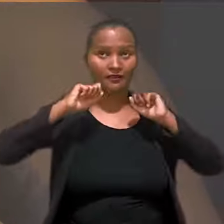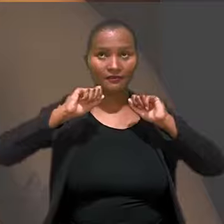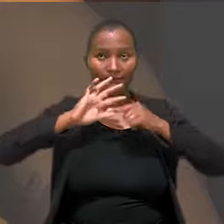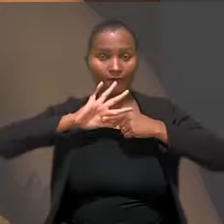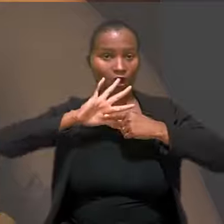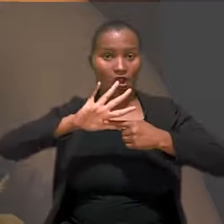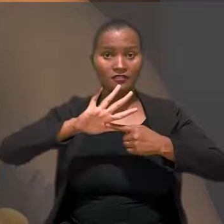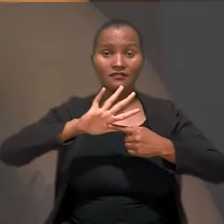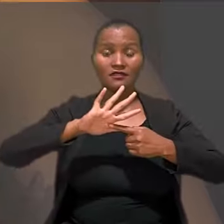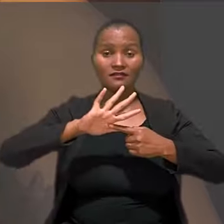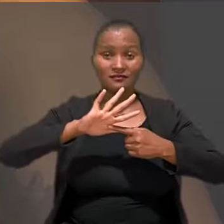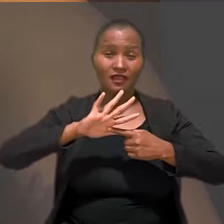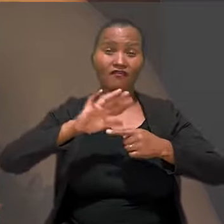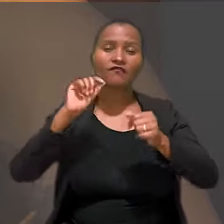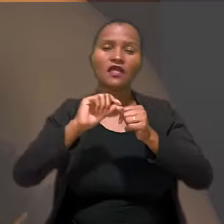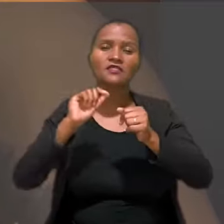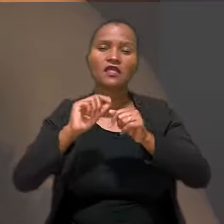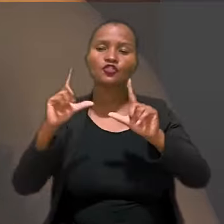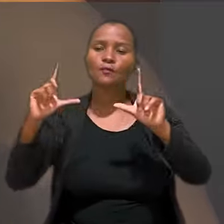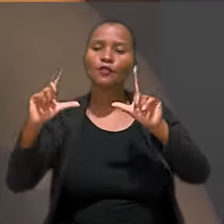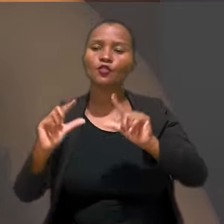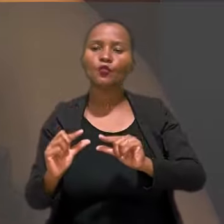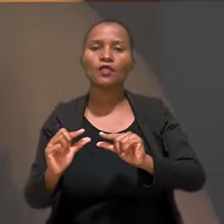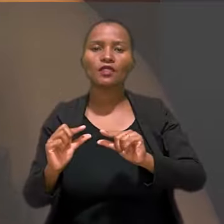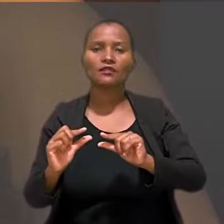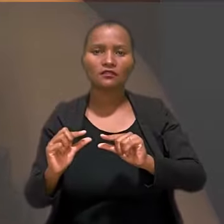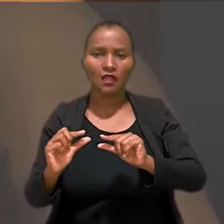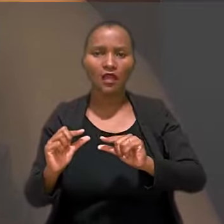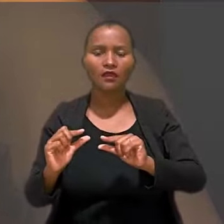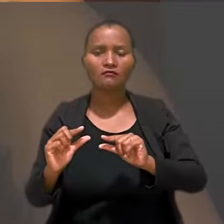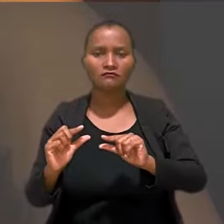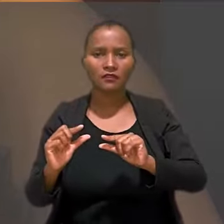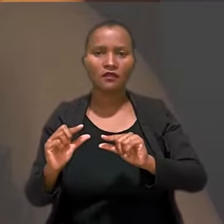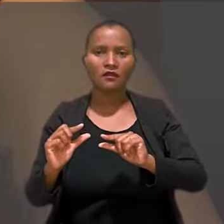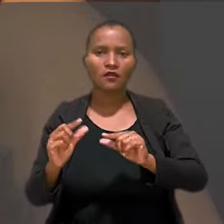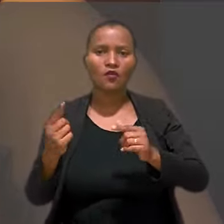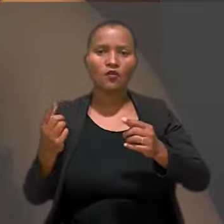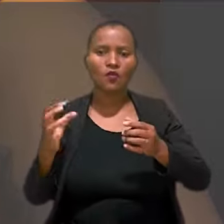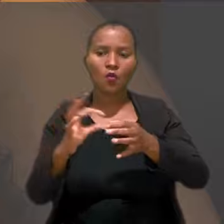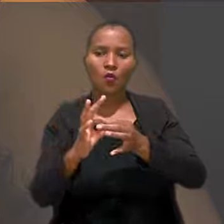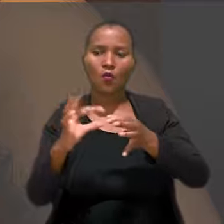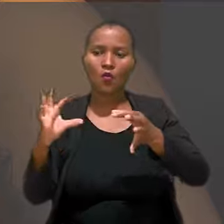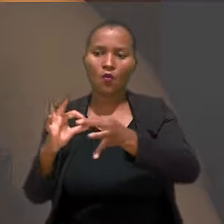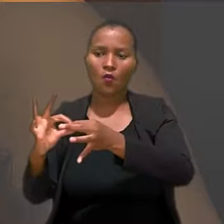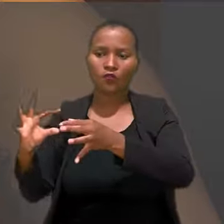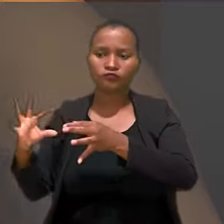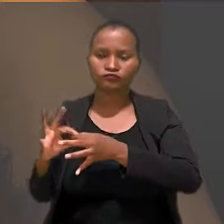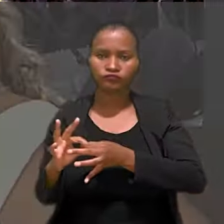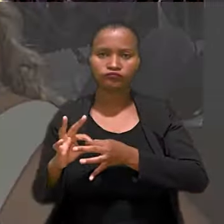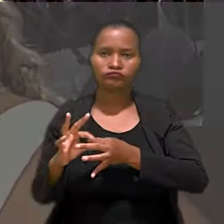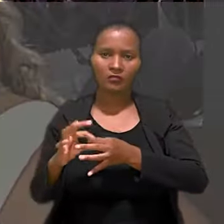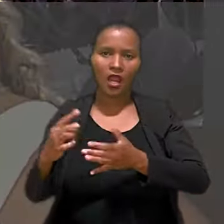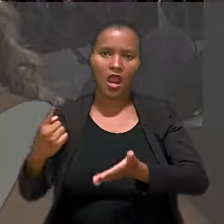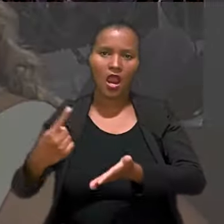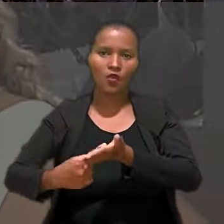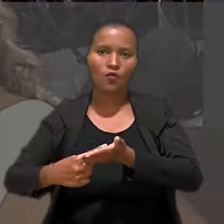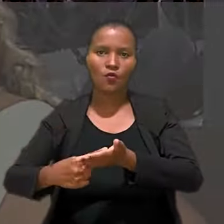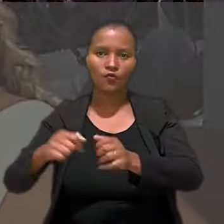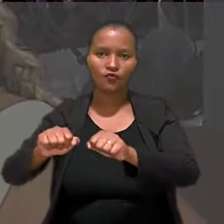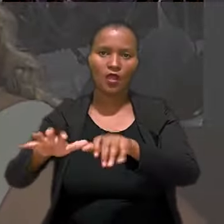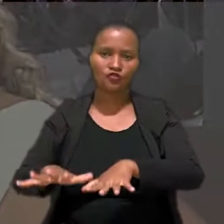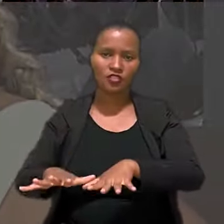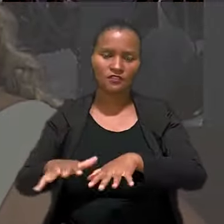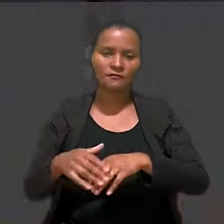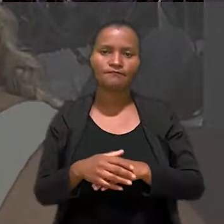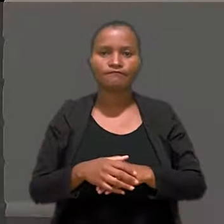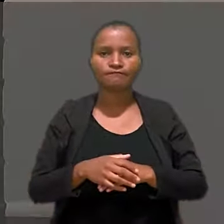acentuada, isso levava à diminuição de realização de conciliações e de acordos em